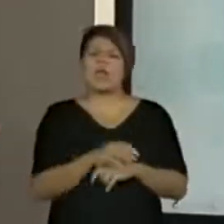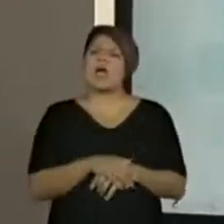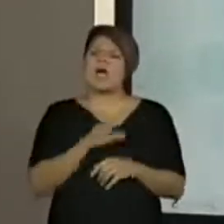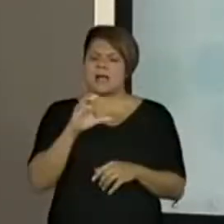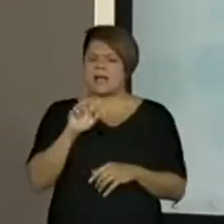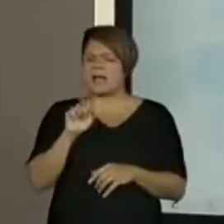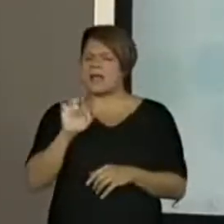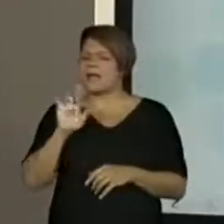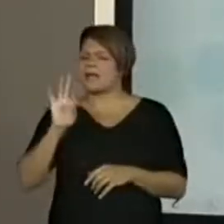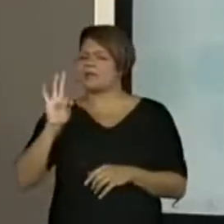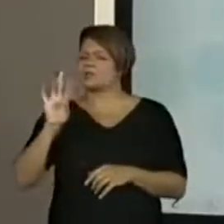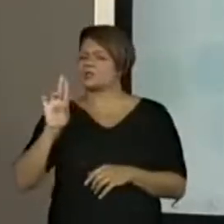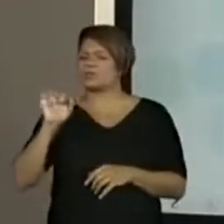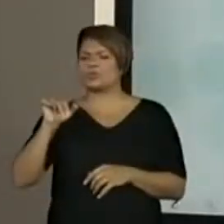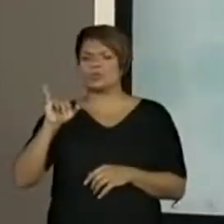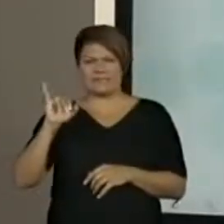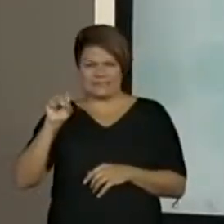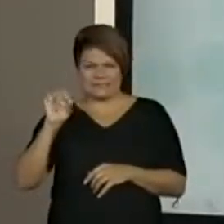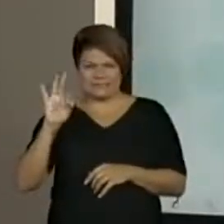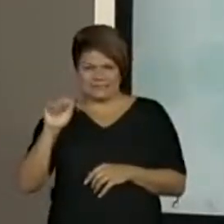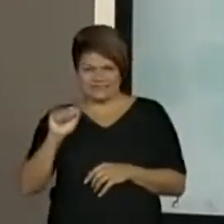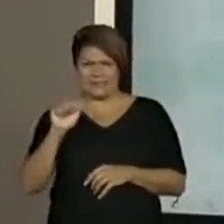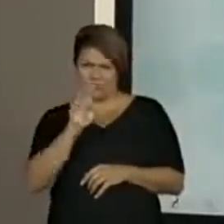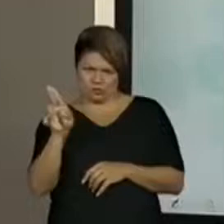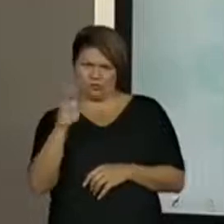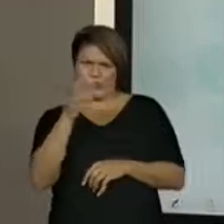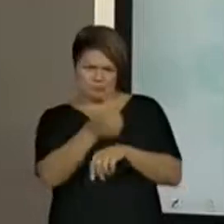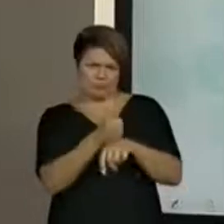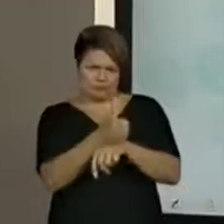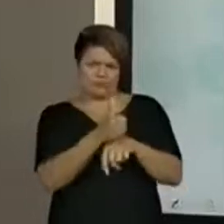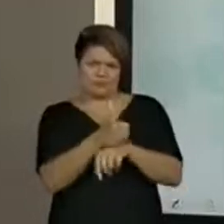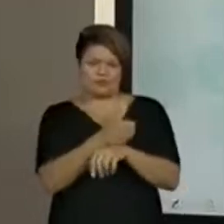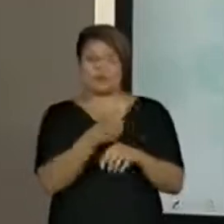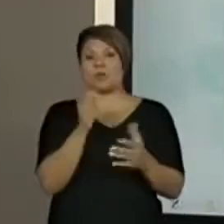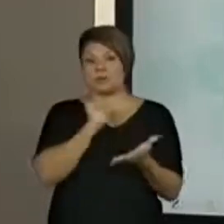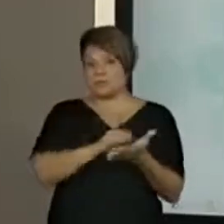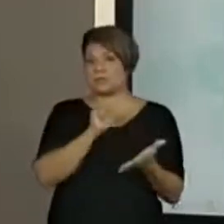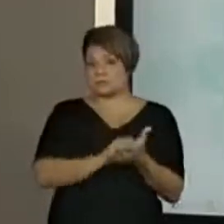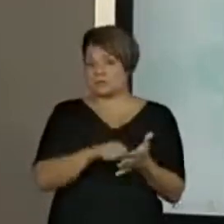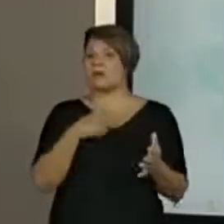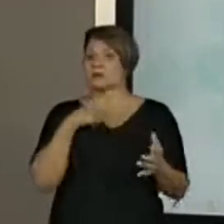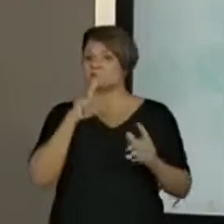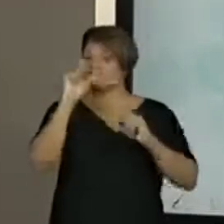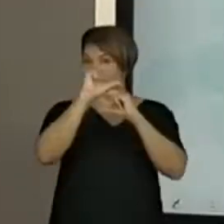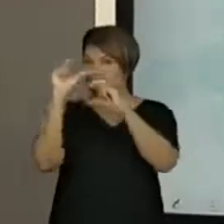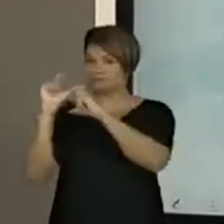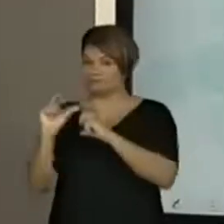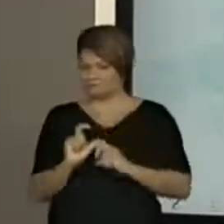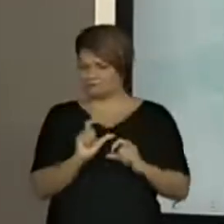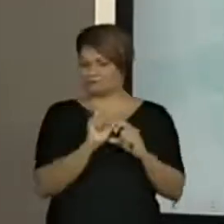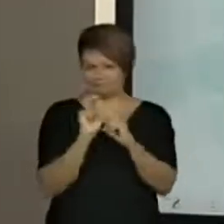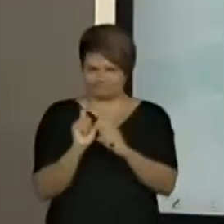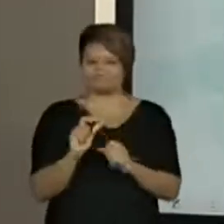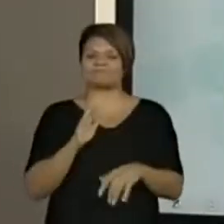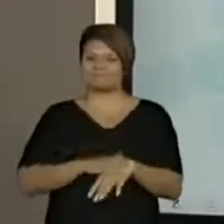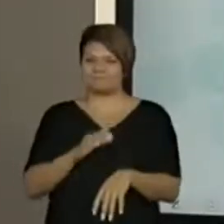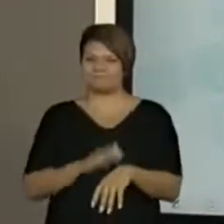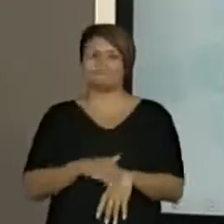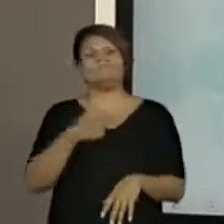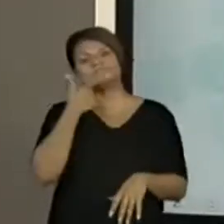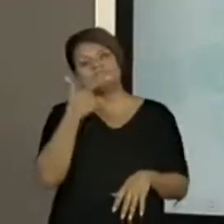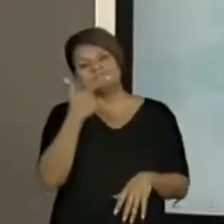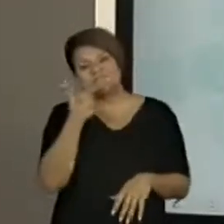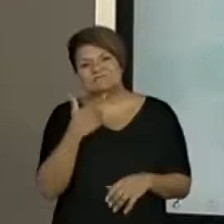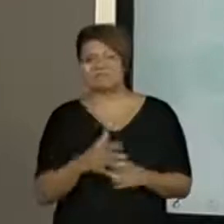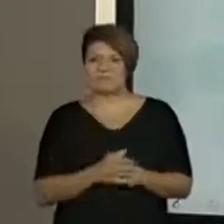as pessoas que criam as histórias em quadrinhos, fazem aí para chamar a nossa atenção, para ter um pouco de humor.